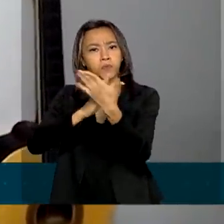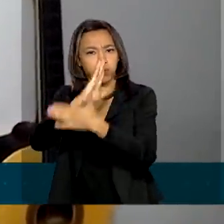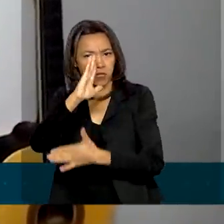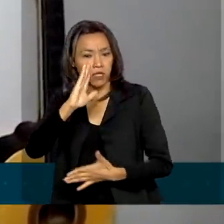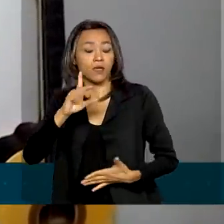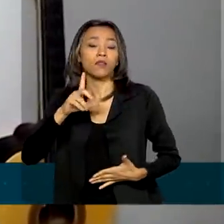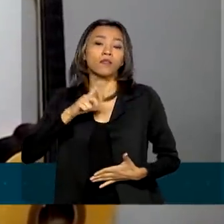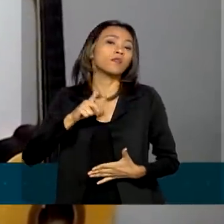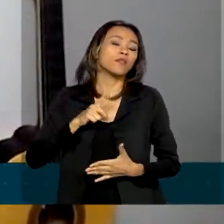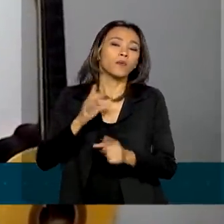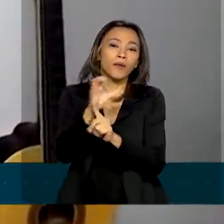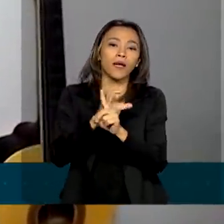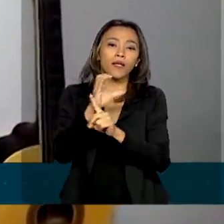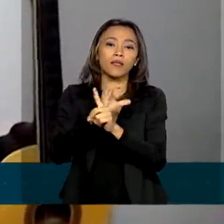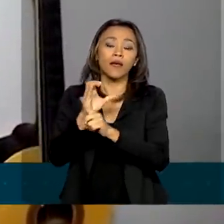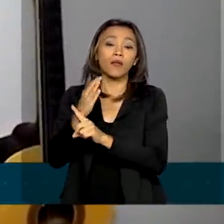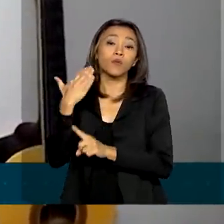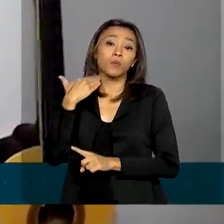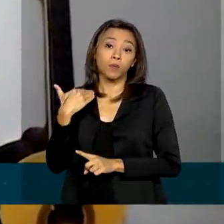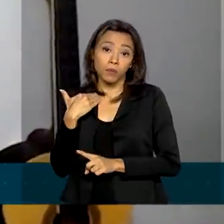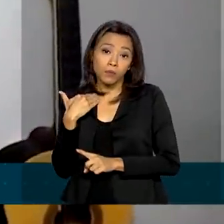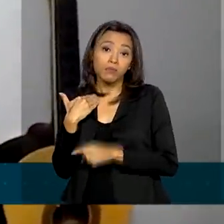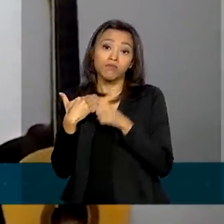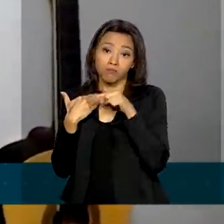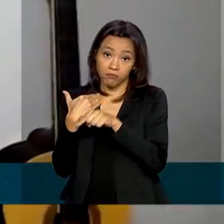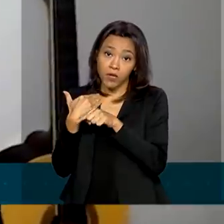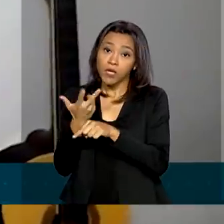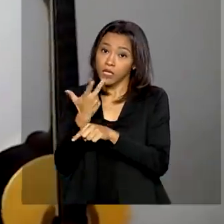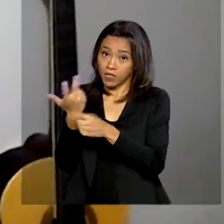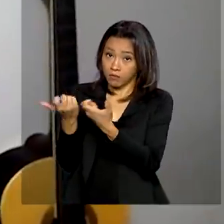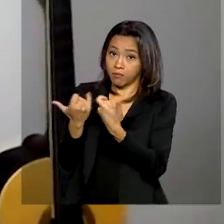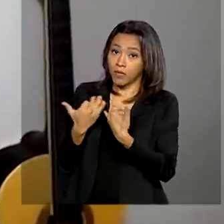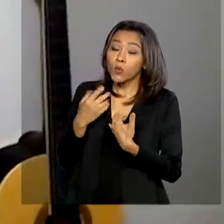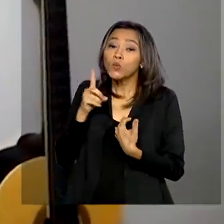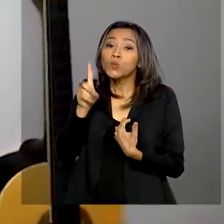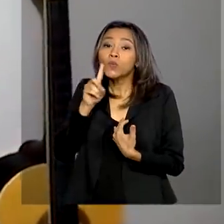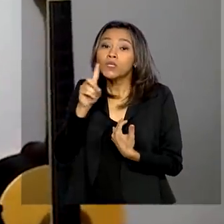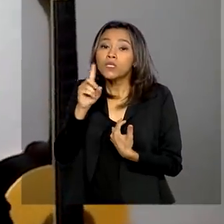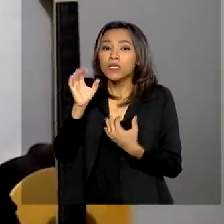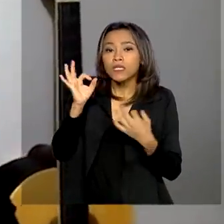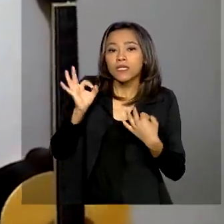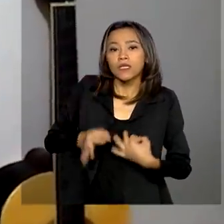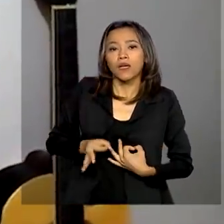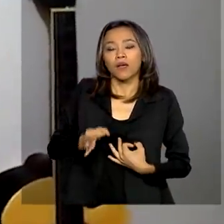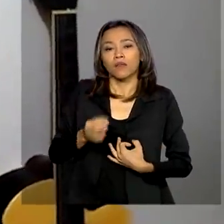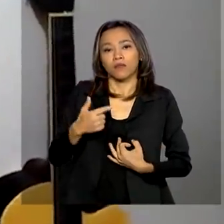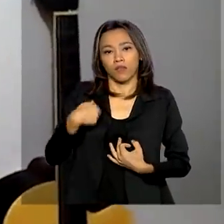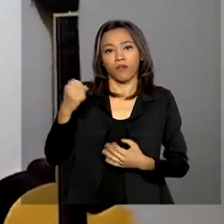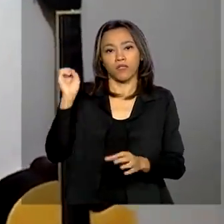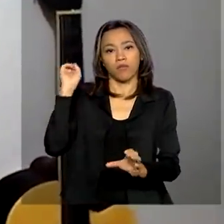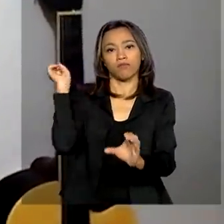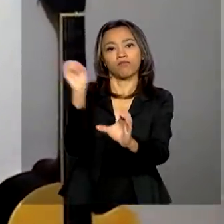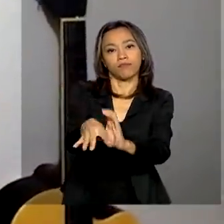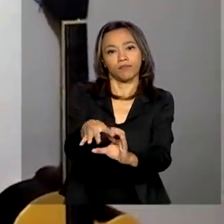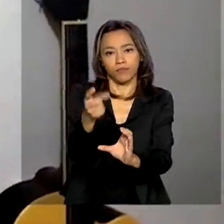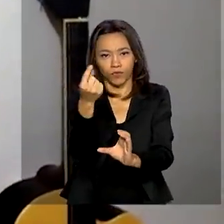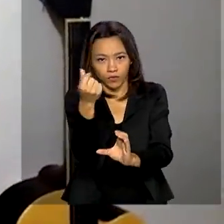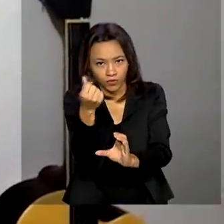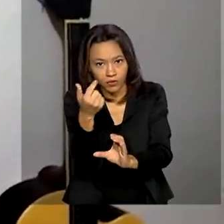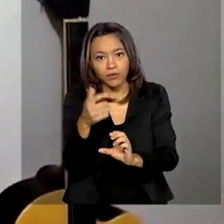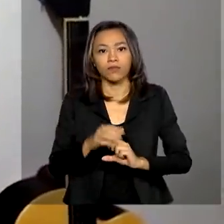tem um calendário no site da Caixa que fala exatamente a data que vai ser depositada nas contas.